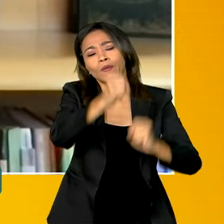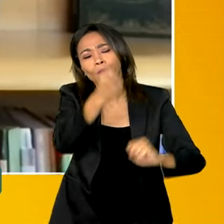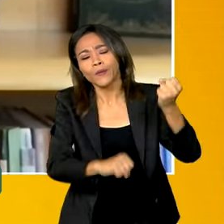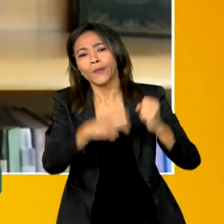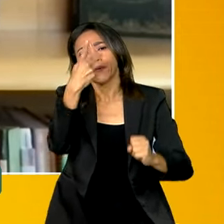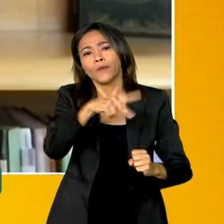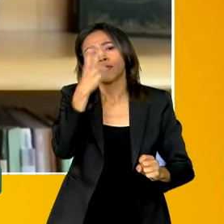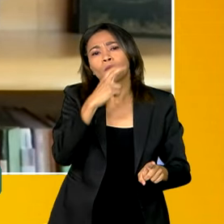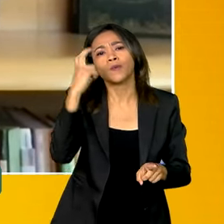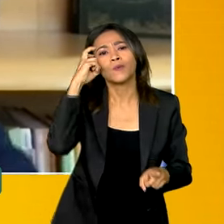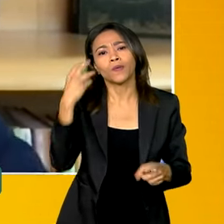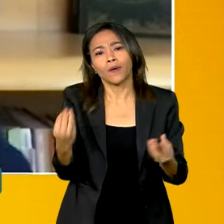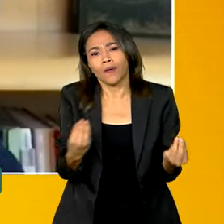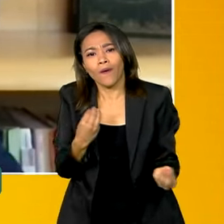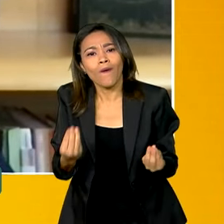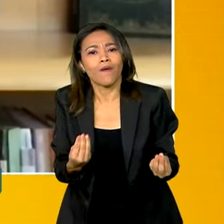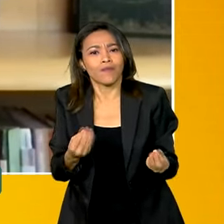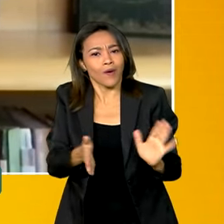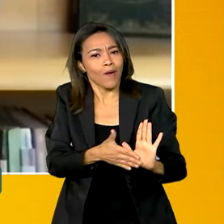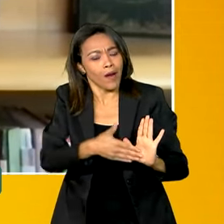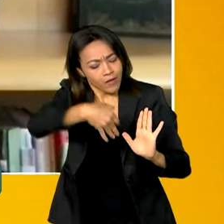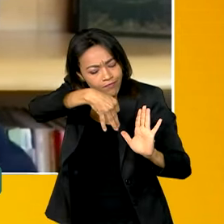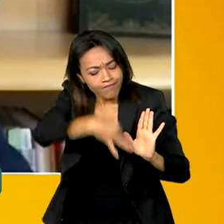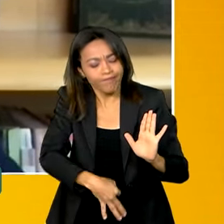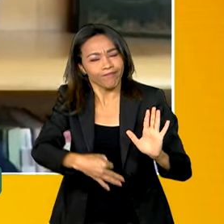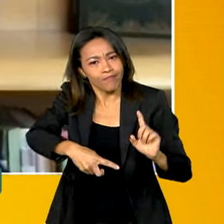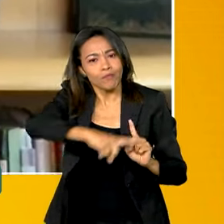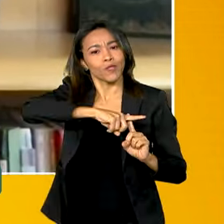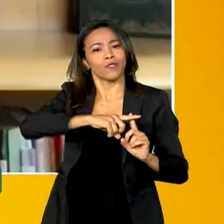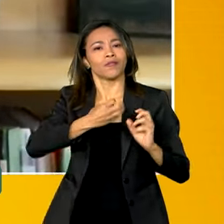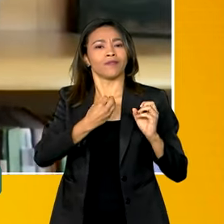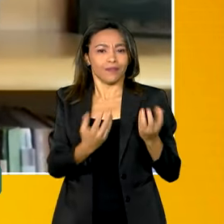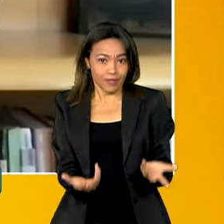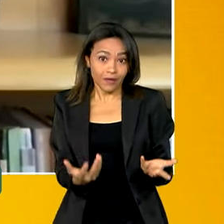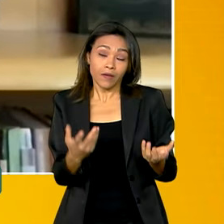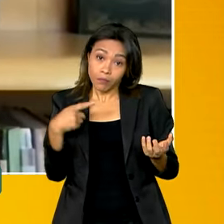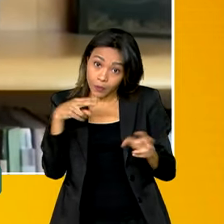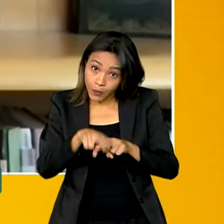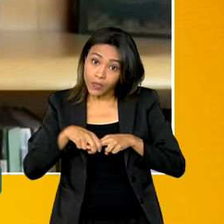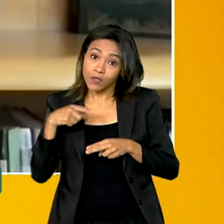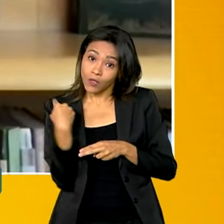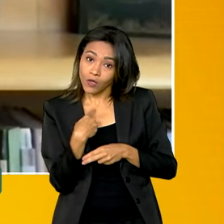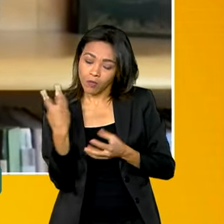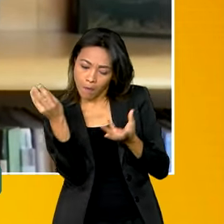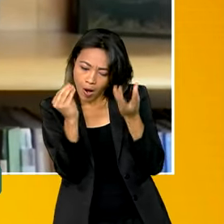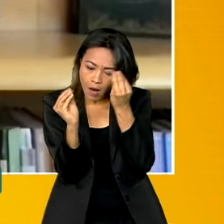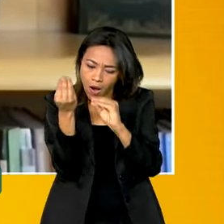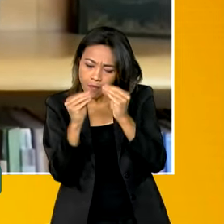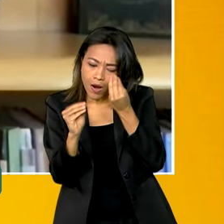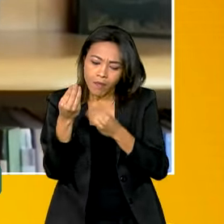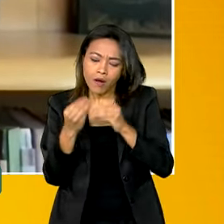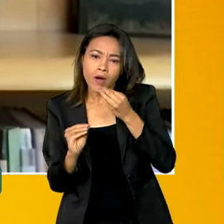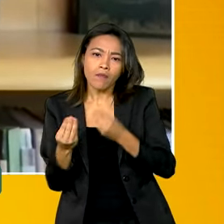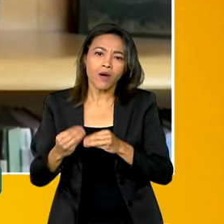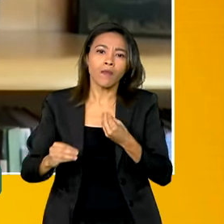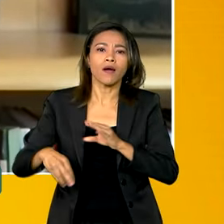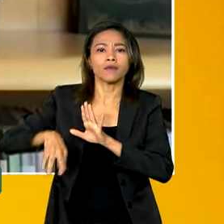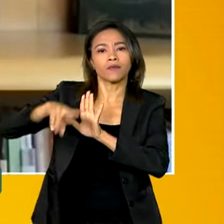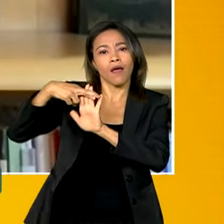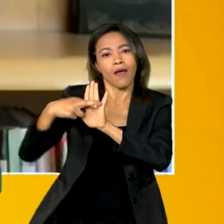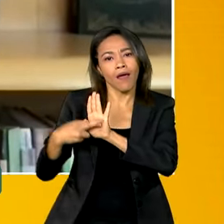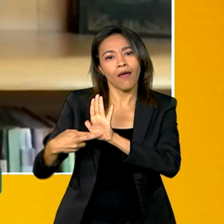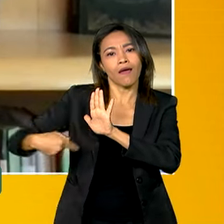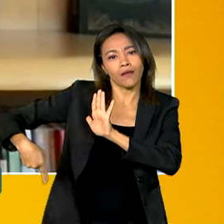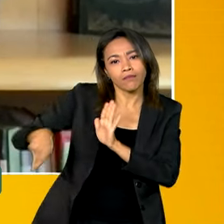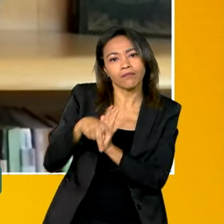nossa cultura ande de maneira positiva? Então, nós estamos fazendo também essa reconstrução. Esse marco regulatório do fomento,